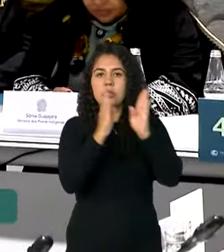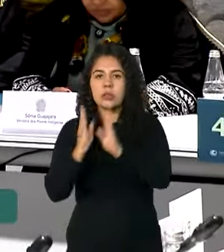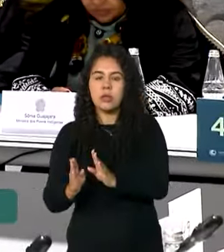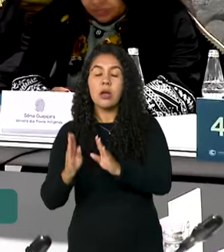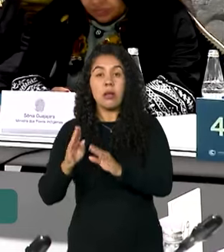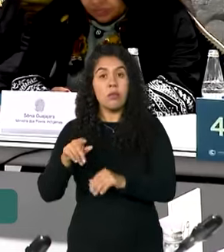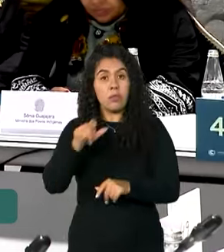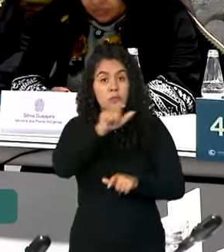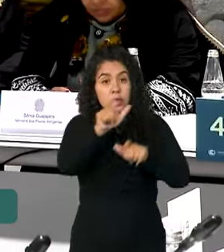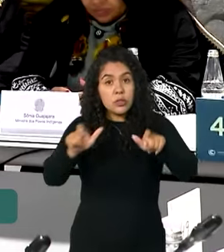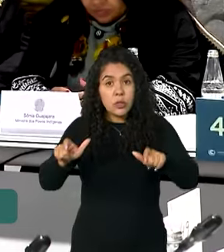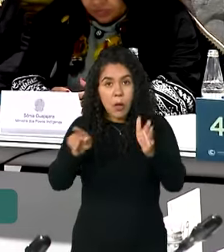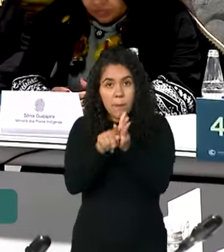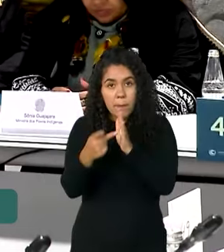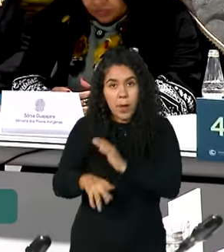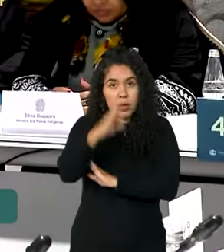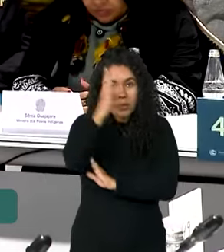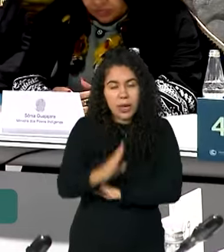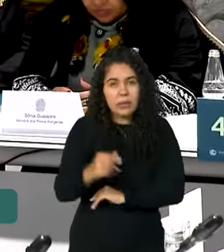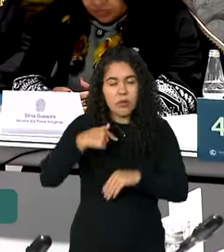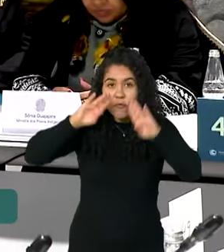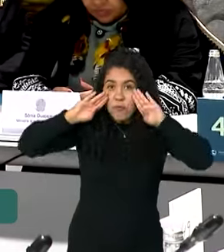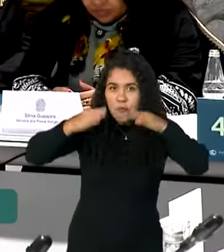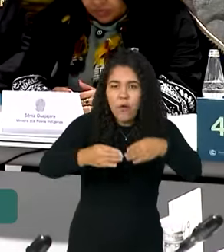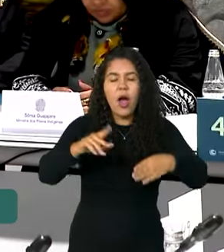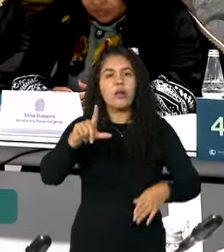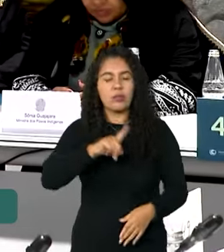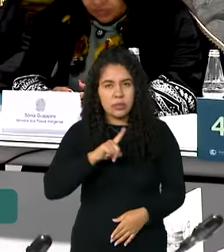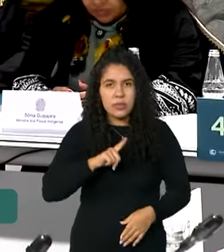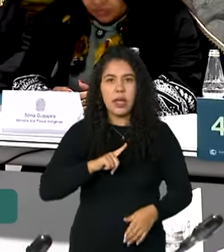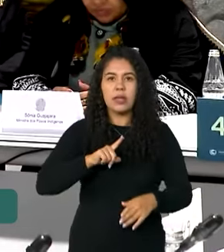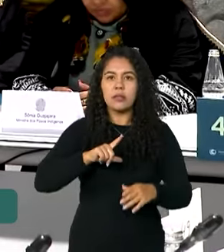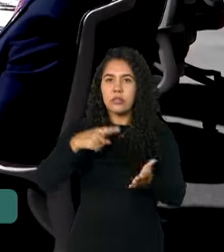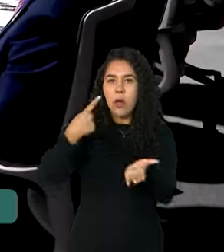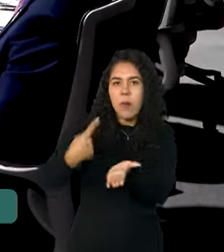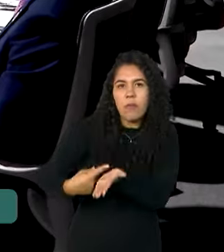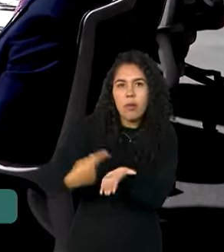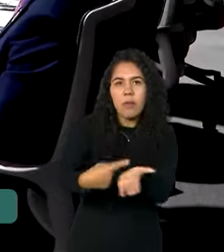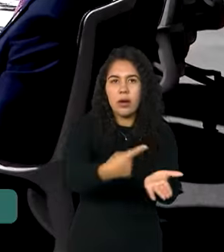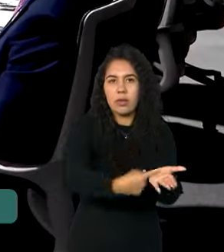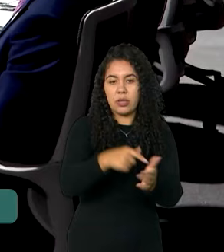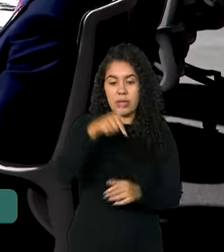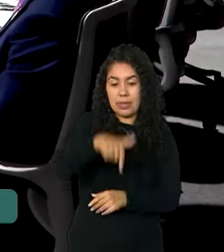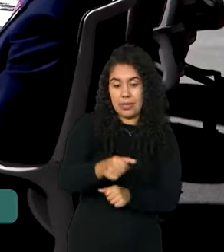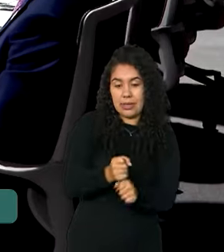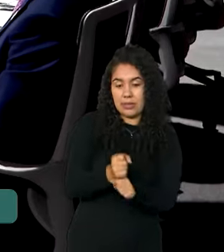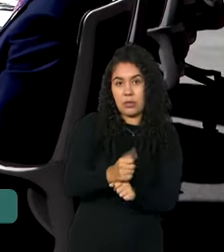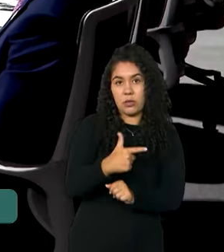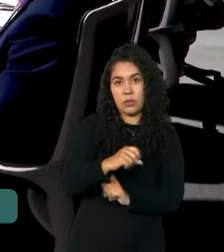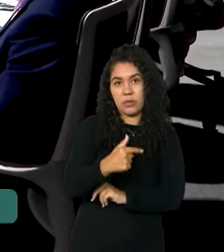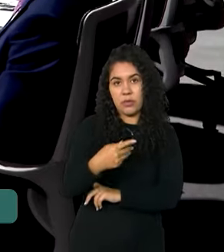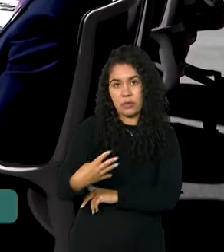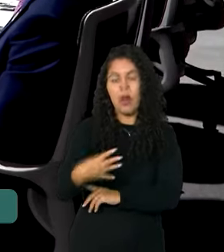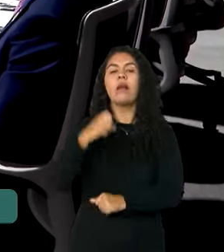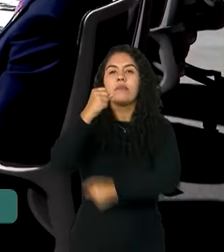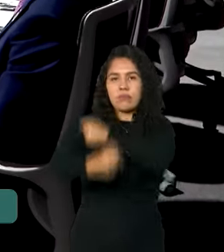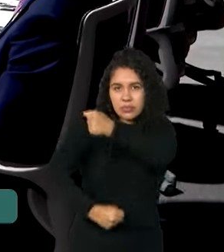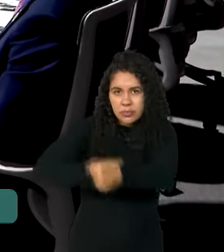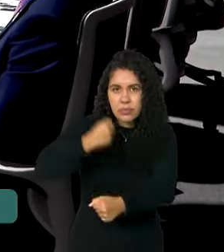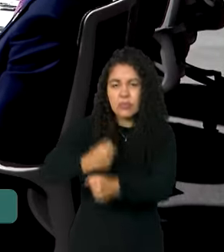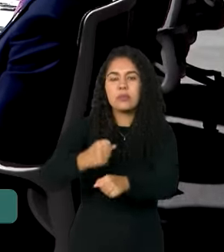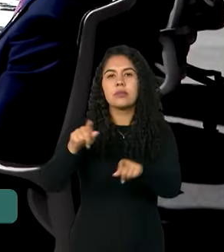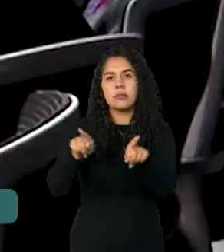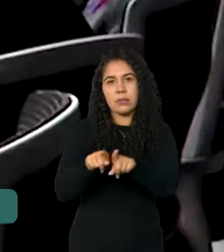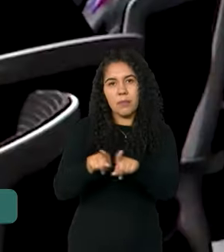focados não só nas negociações de 2024, como na próxima COP, que acontece em